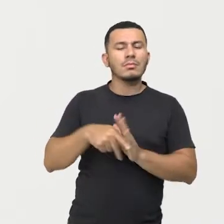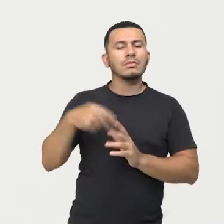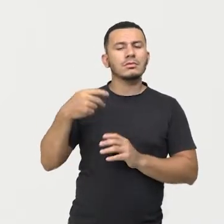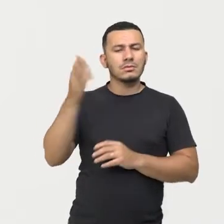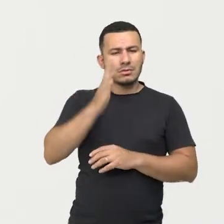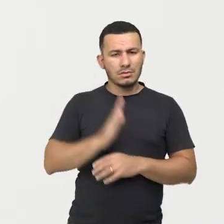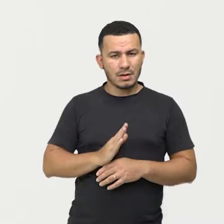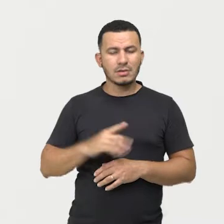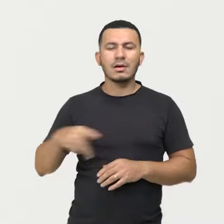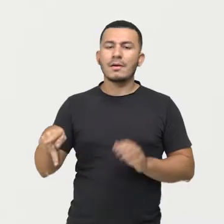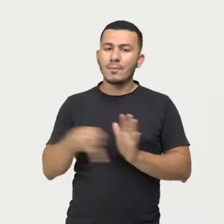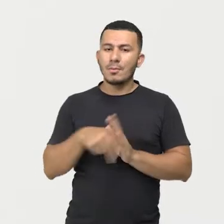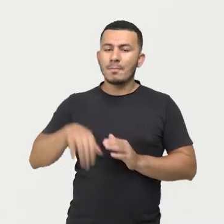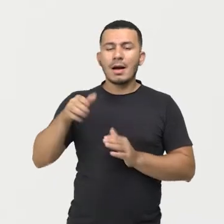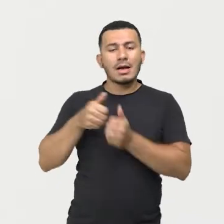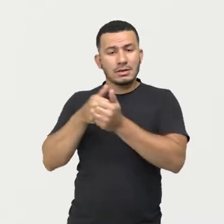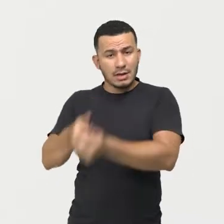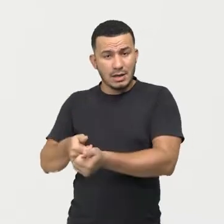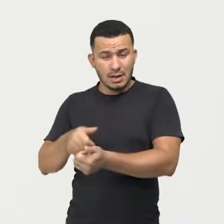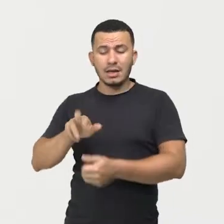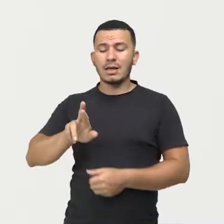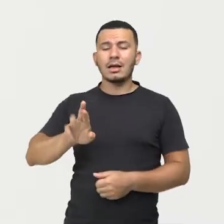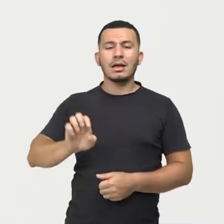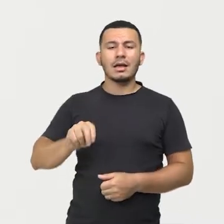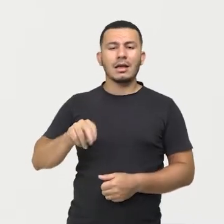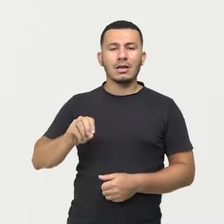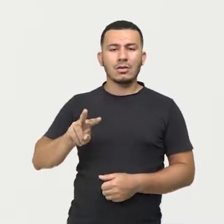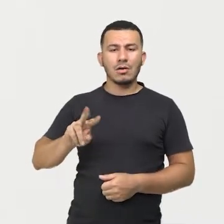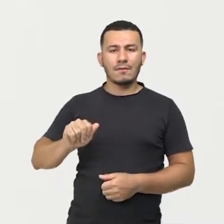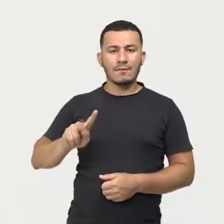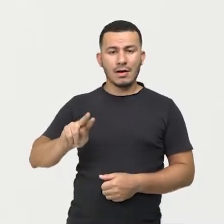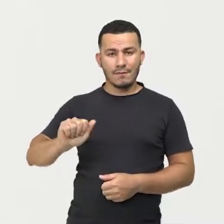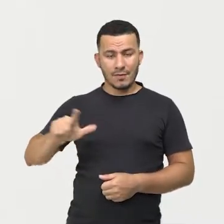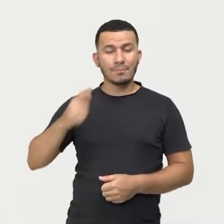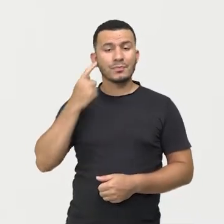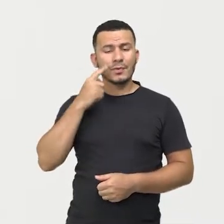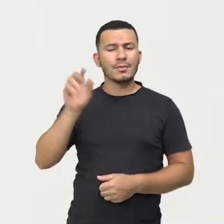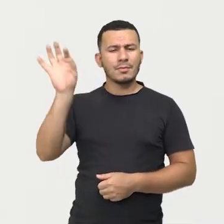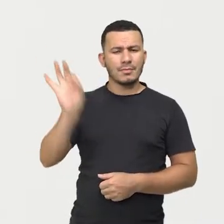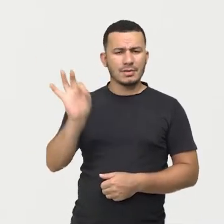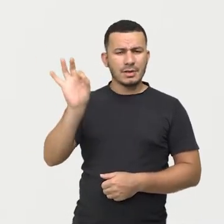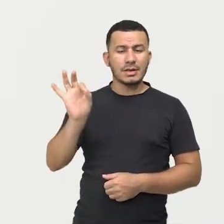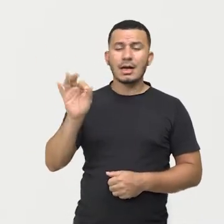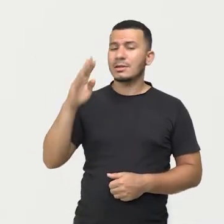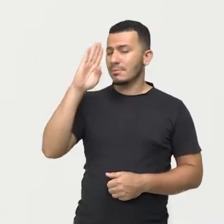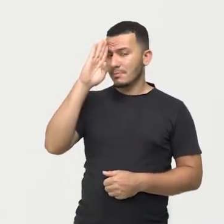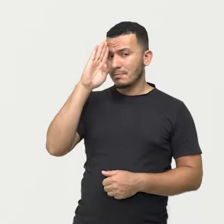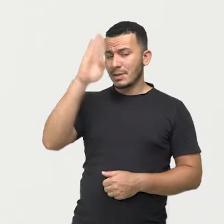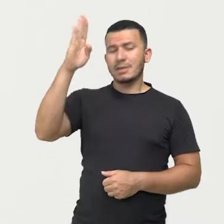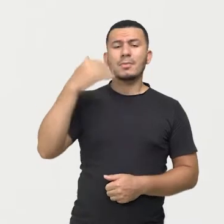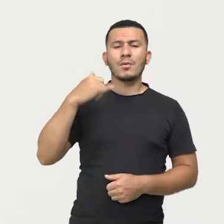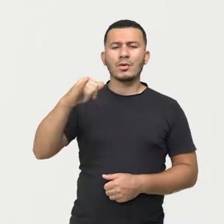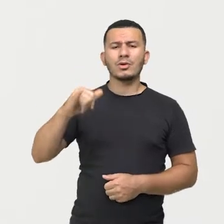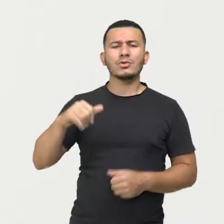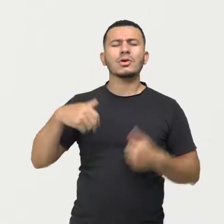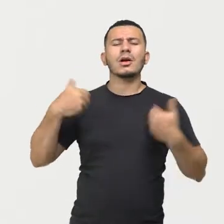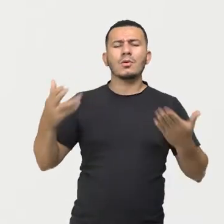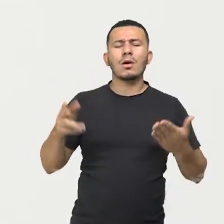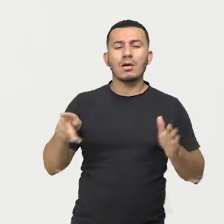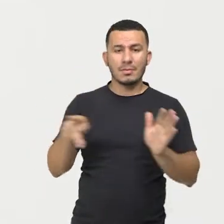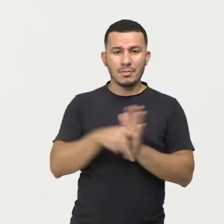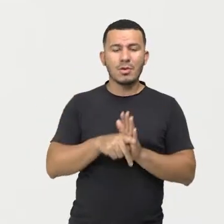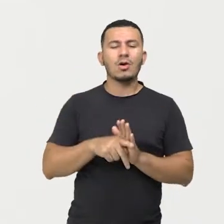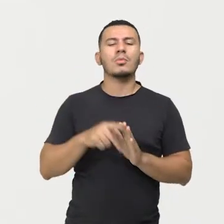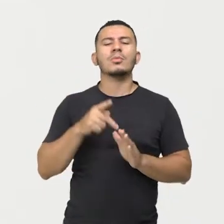renovável. E pela porcentagem, a gente dispara que a principal energia do Brasil vem